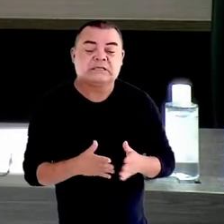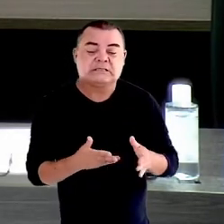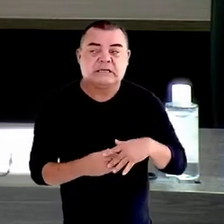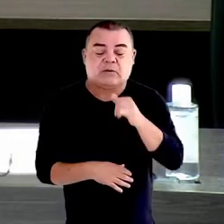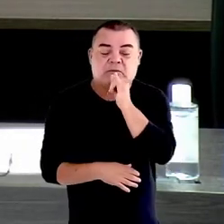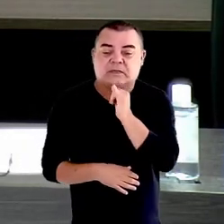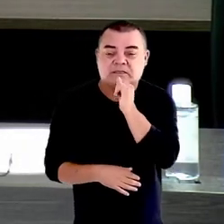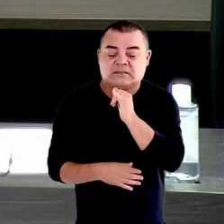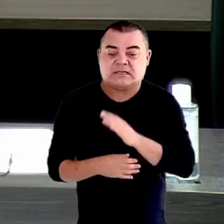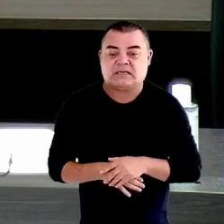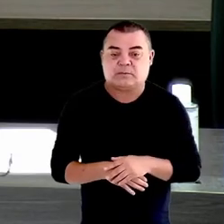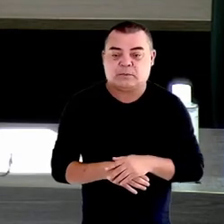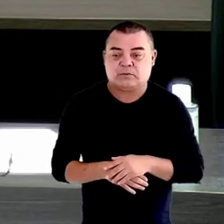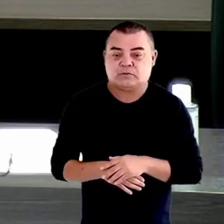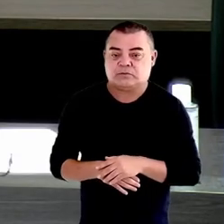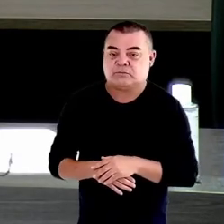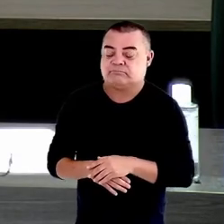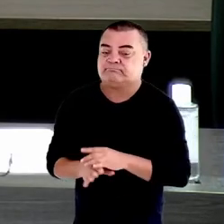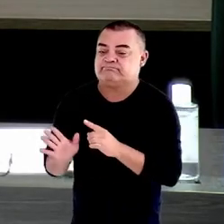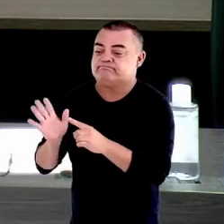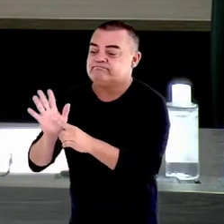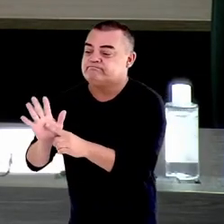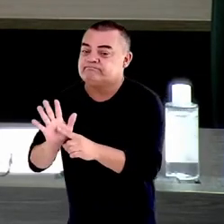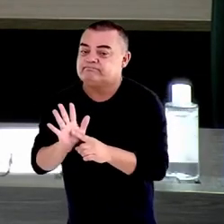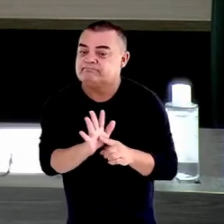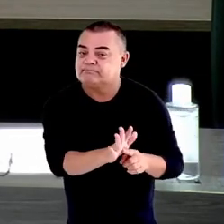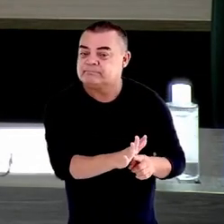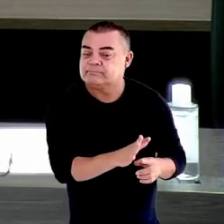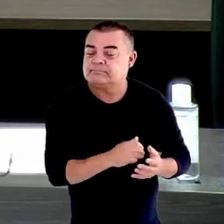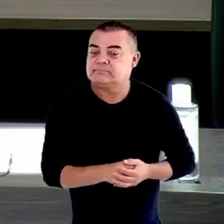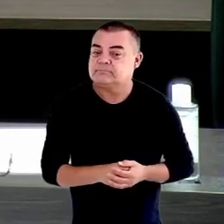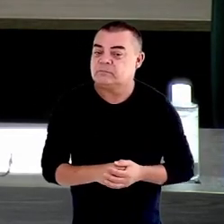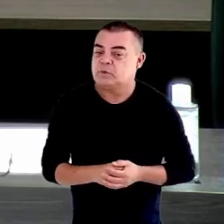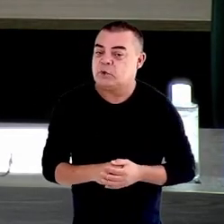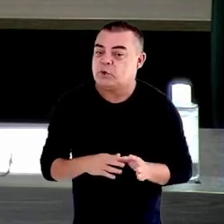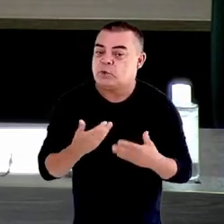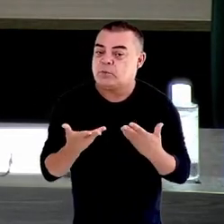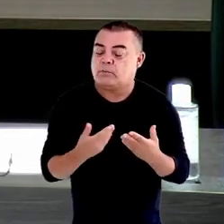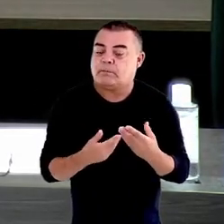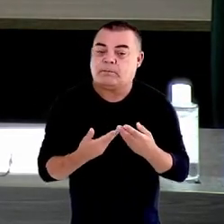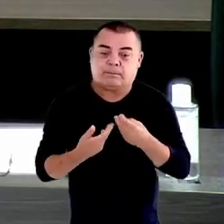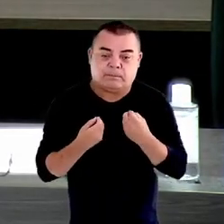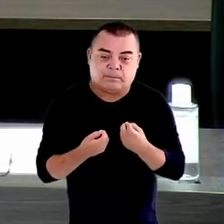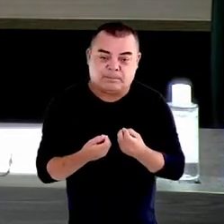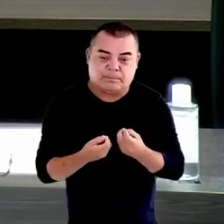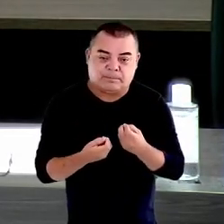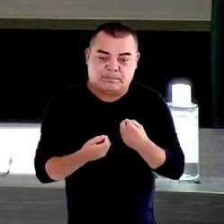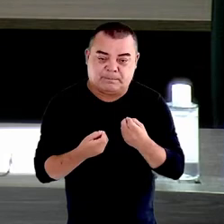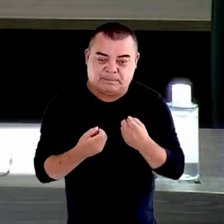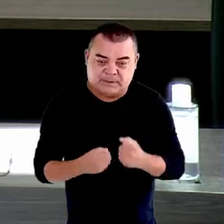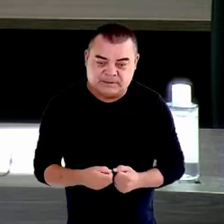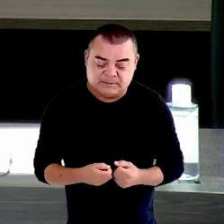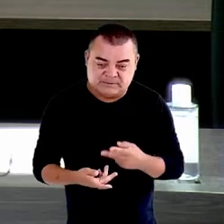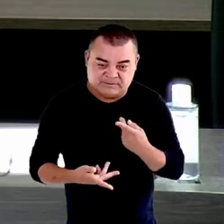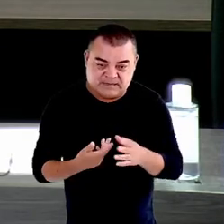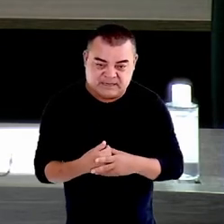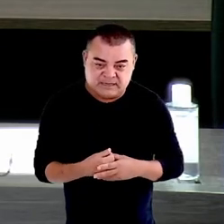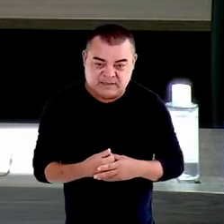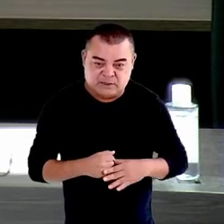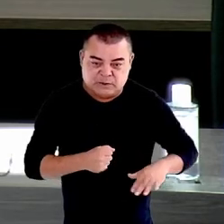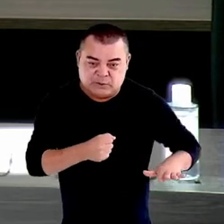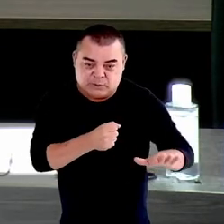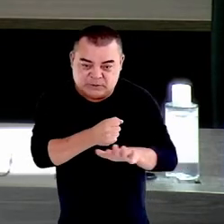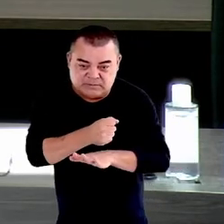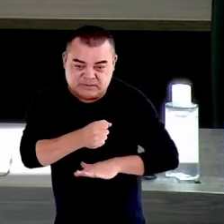indicadas, como podemos citar aqui os miseráveis, a célebre figura da